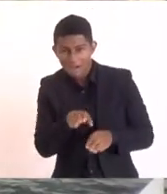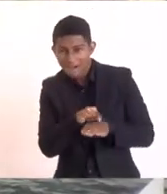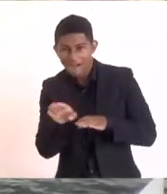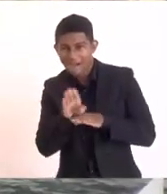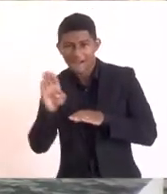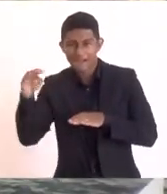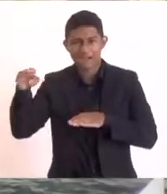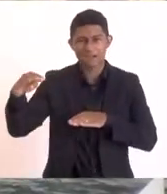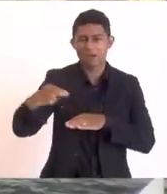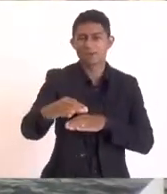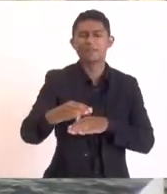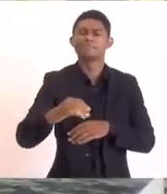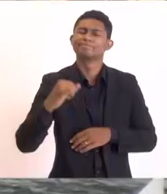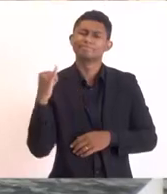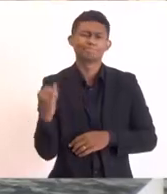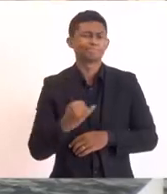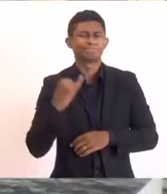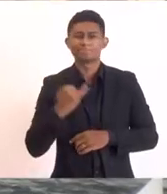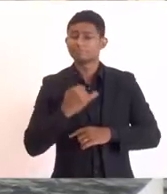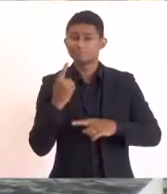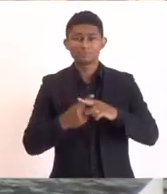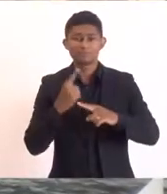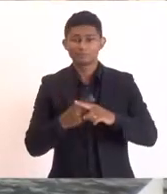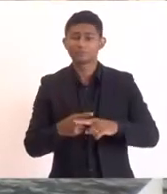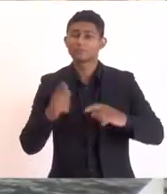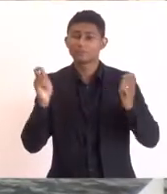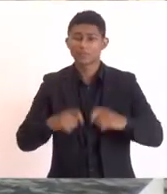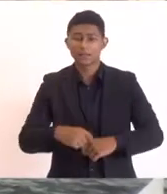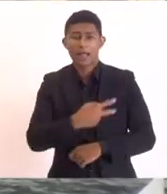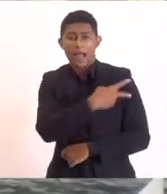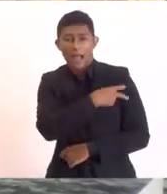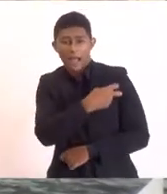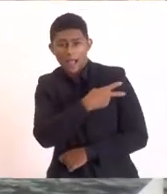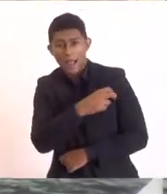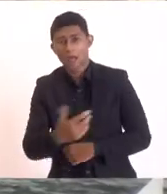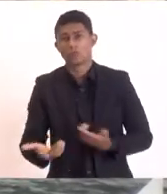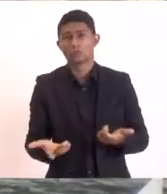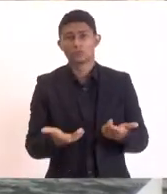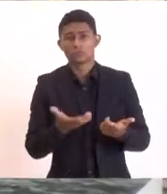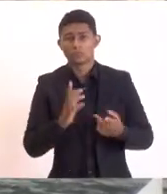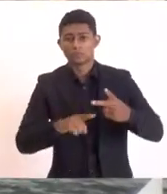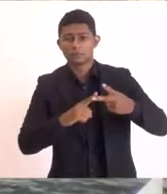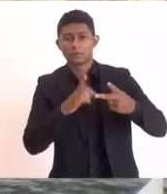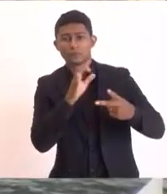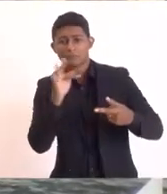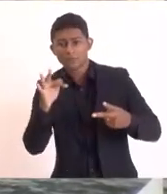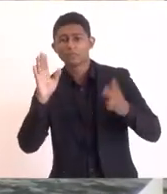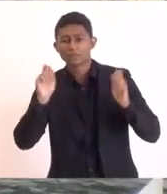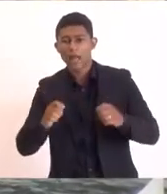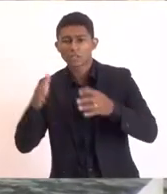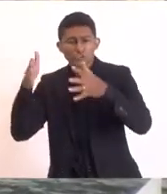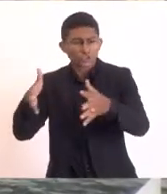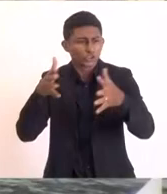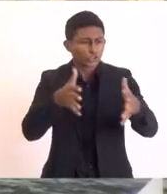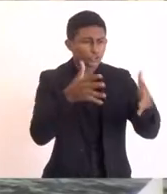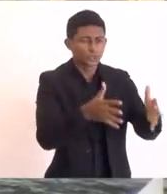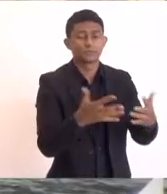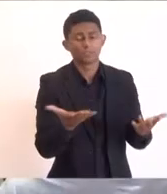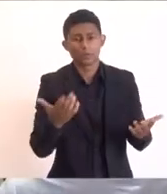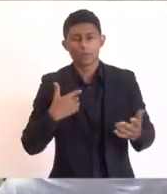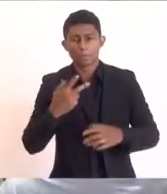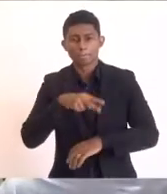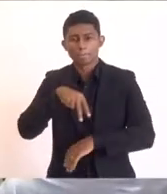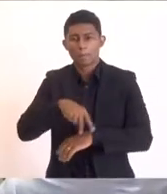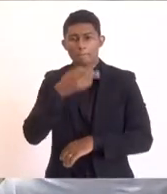seca, essa rodovia é muito importante, porque você chega até Real, você chega até Cabo Frio, enfim, então, eu deixo aqui meu posicionamento com relação a